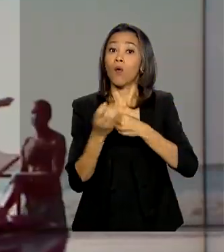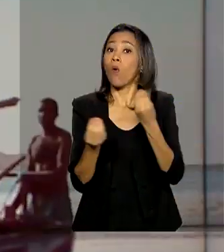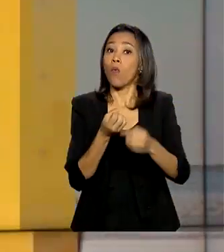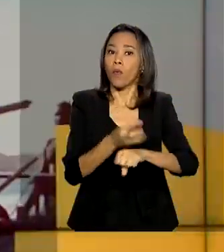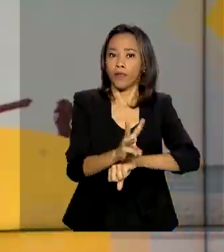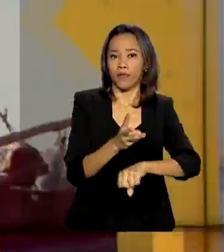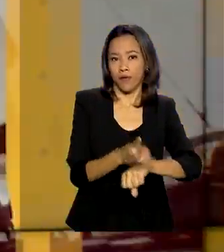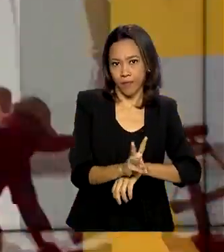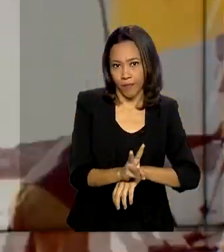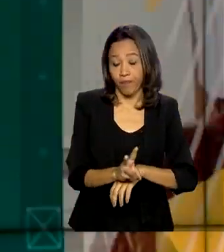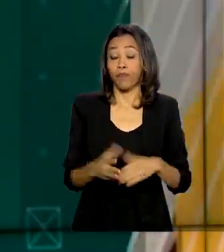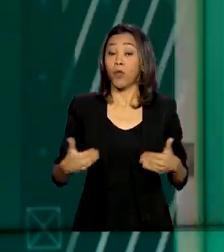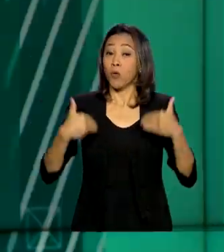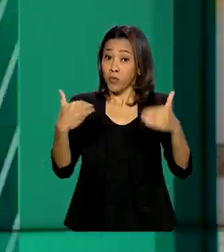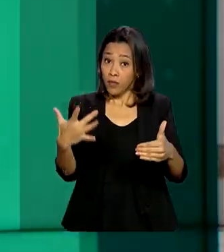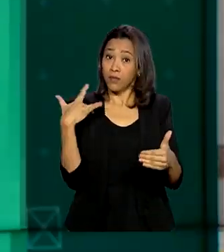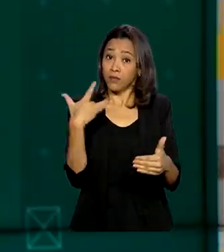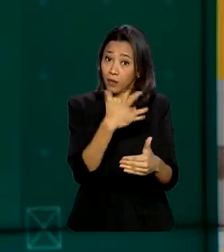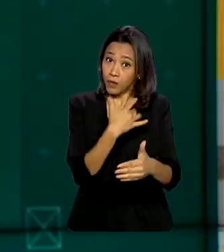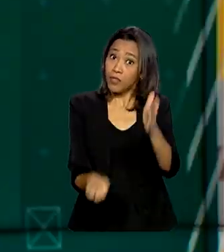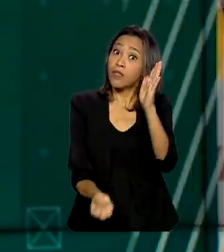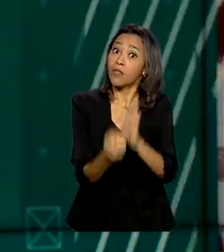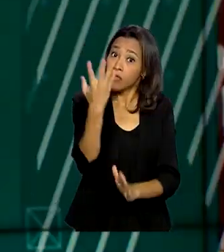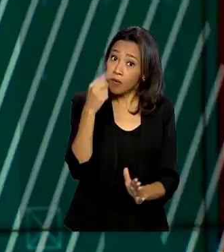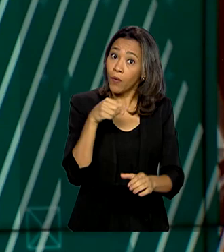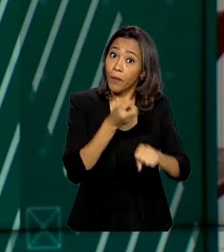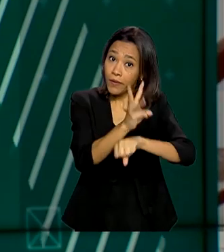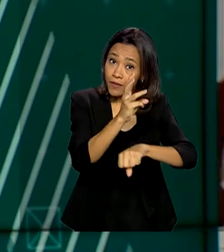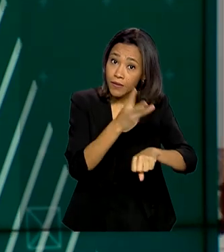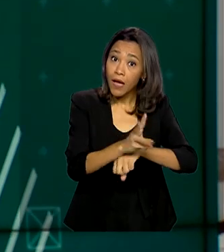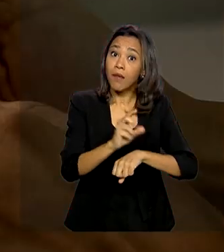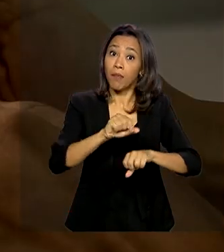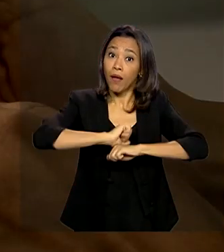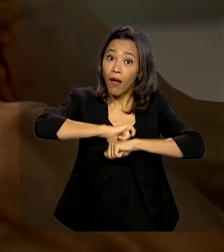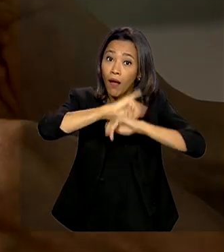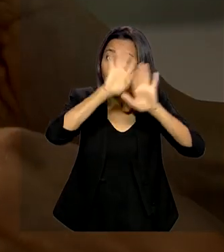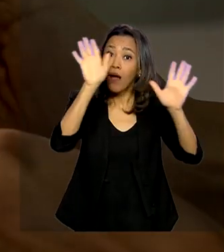O Ministério da Saúde criou um canal exclusivo para tirar dúvidas.